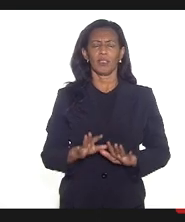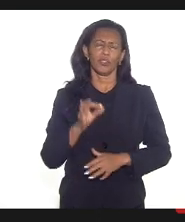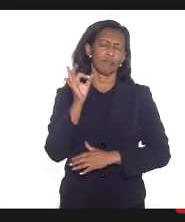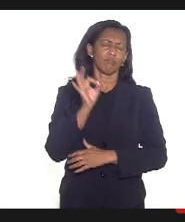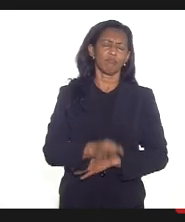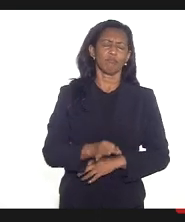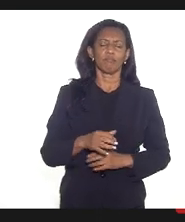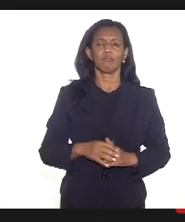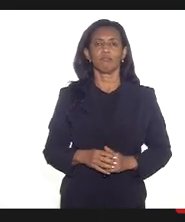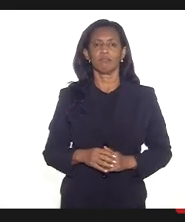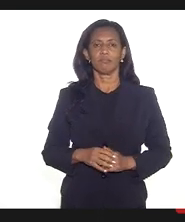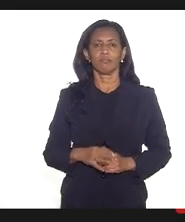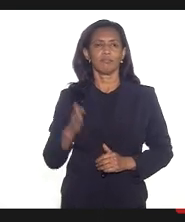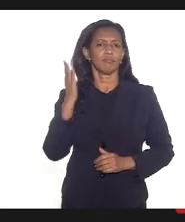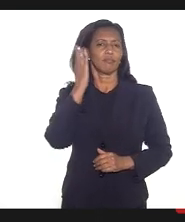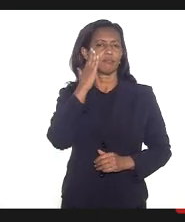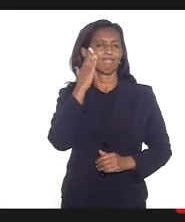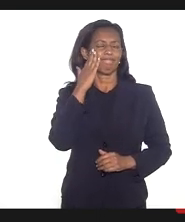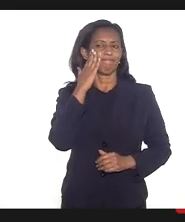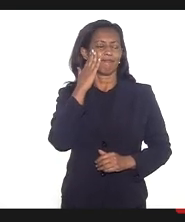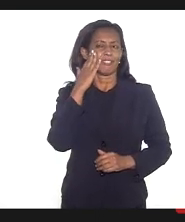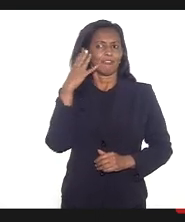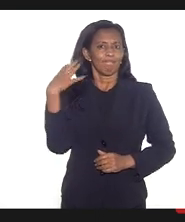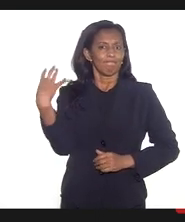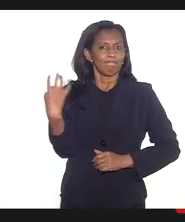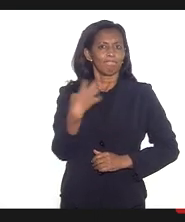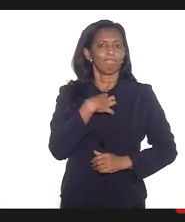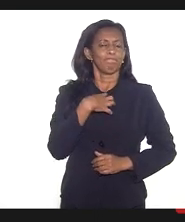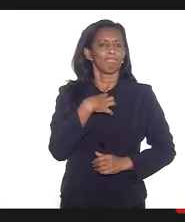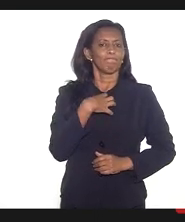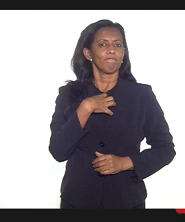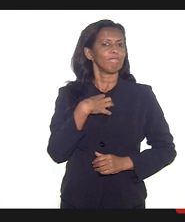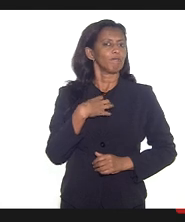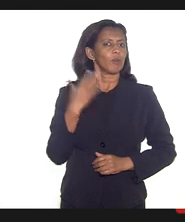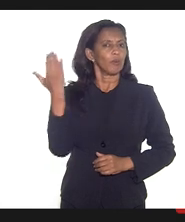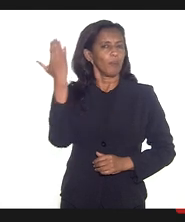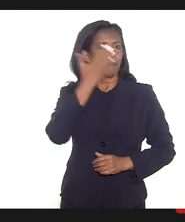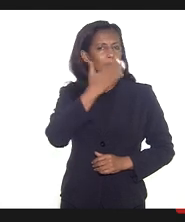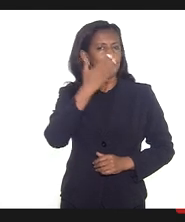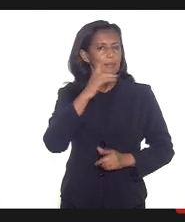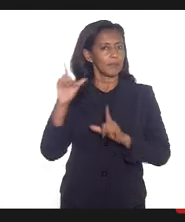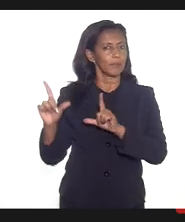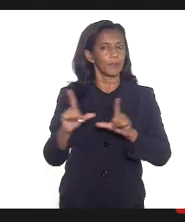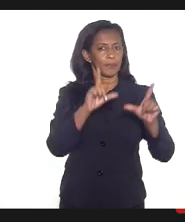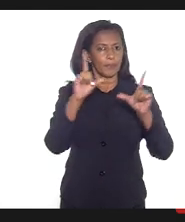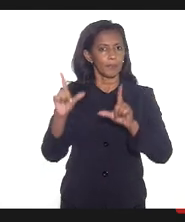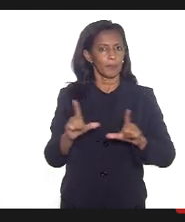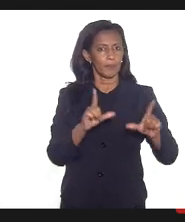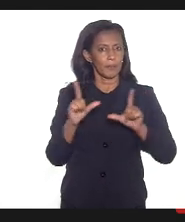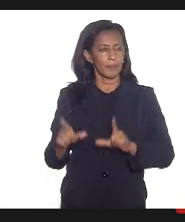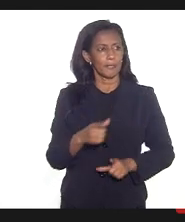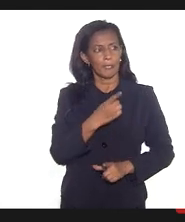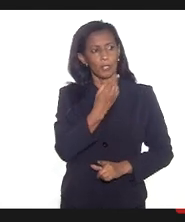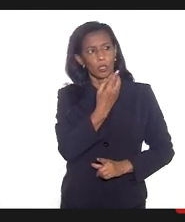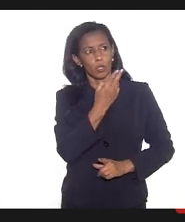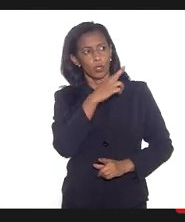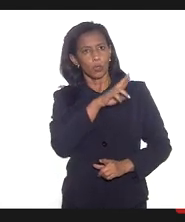certeza a gente sai muito impactado com a apresentação da doutora melânia